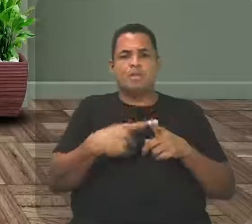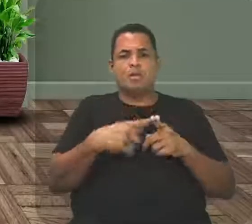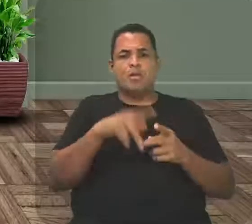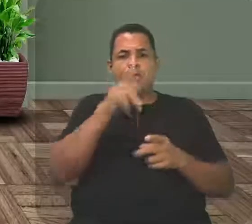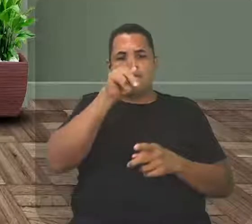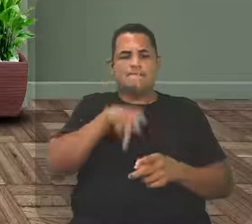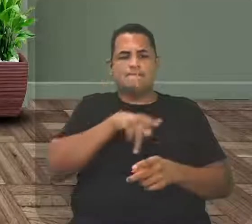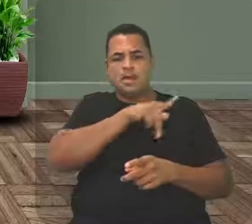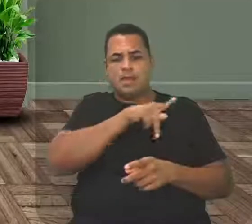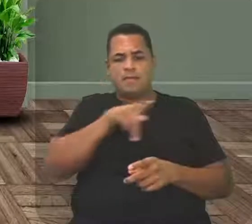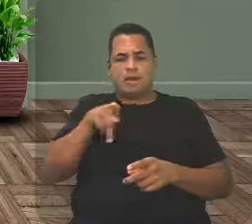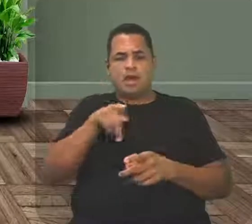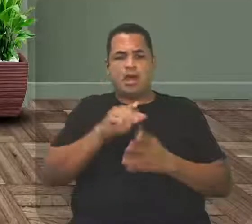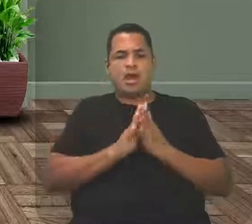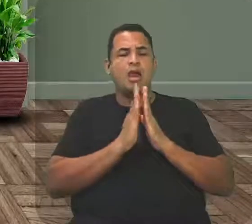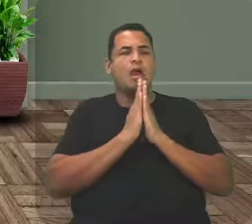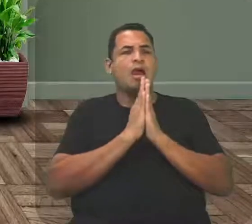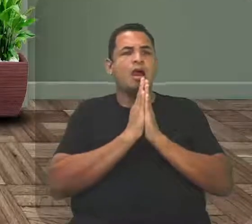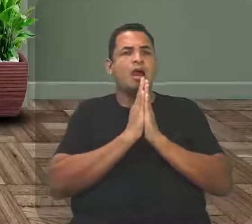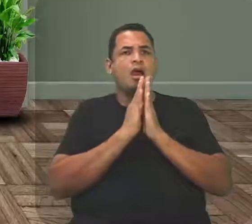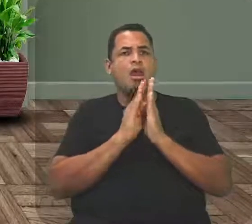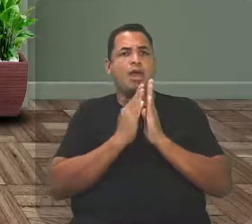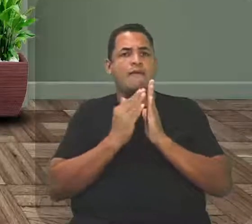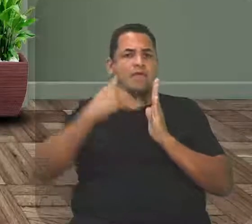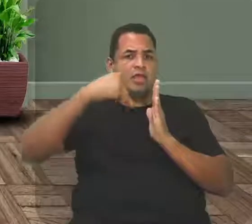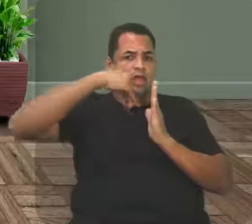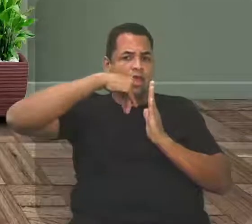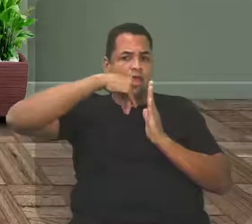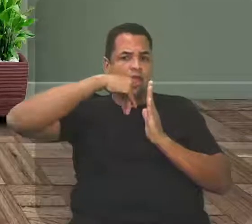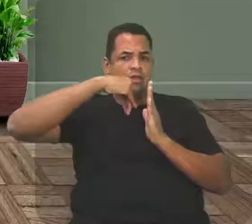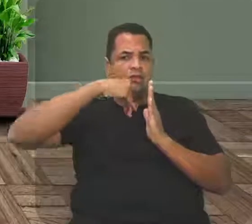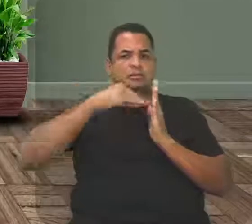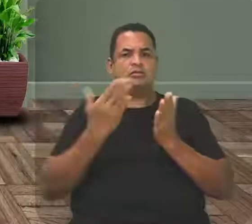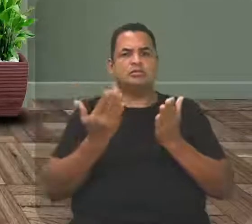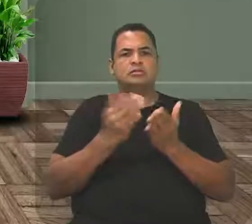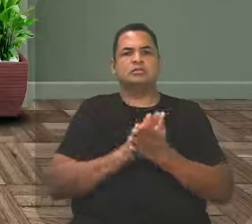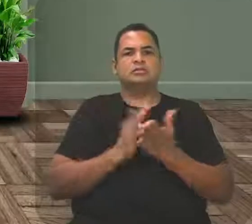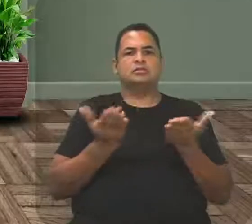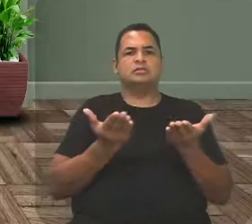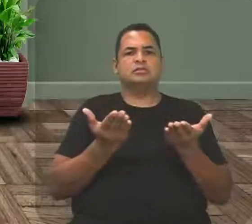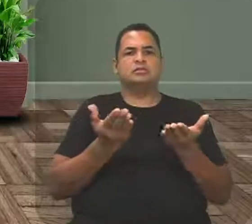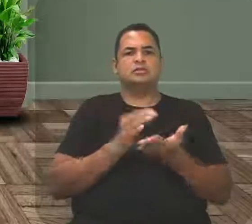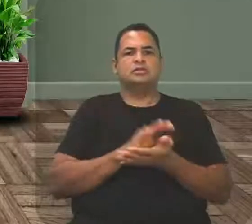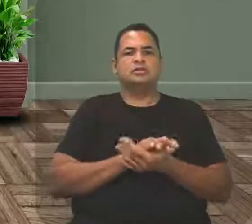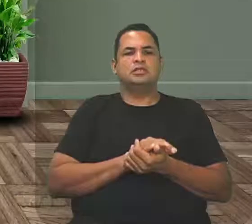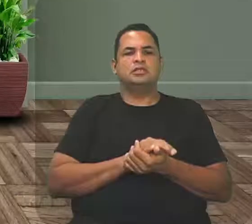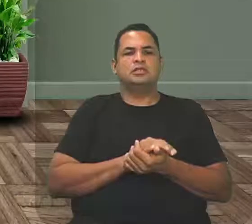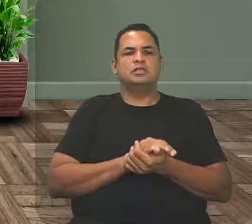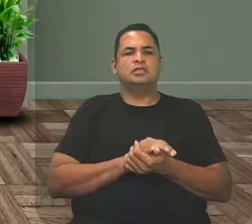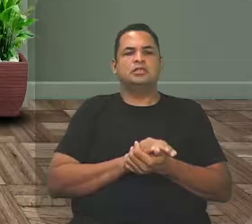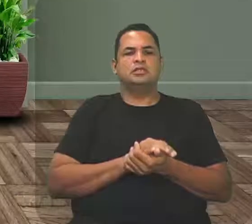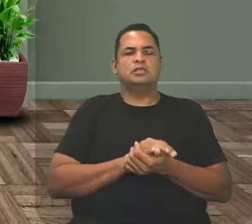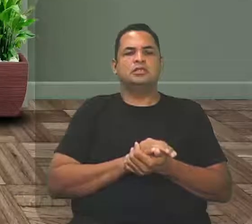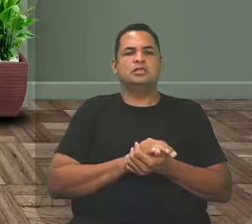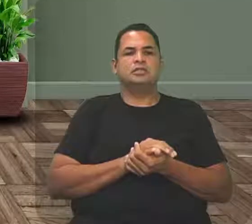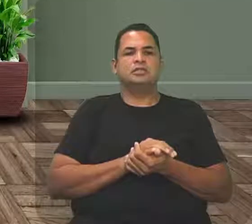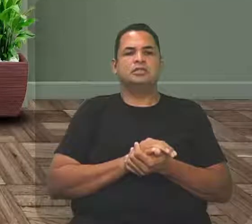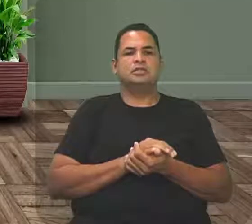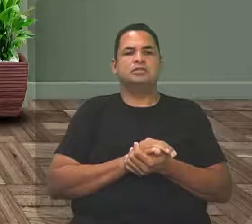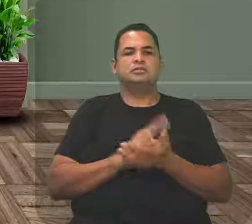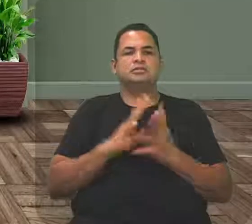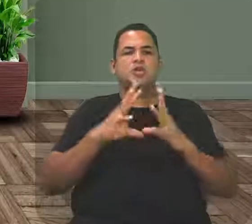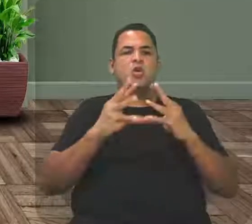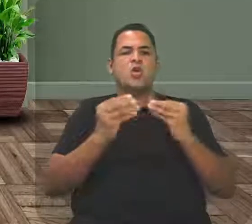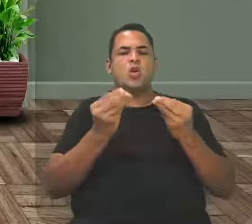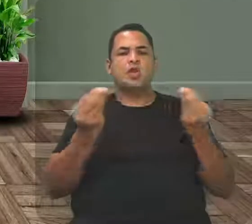rezava a missa de costa para as pessoas, porque as pessoas não eram dignas de olhar para elas. E, aliado a